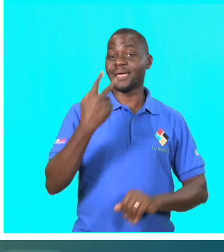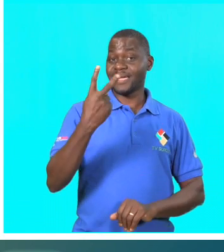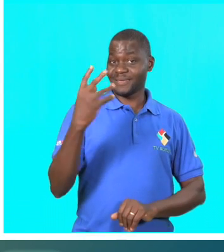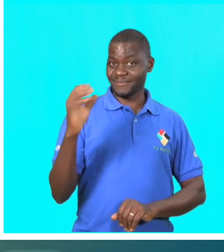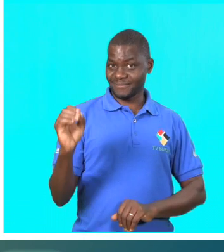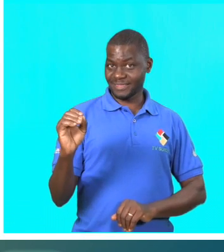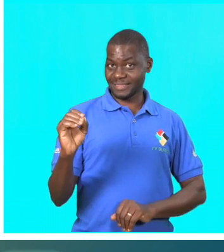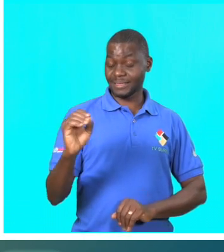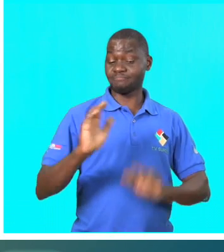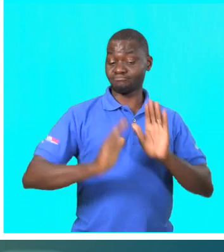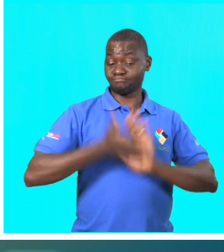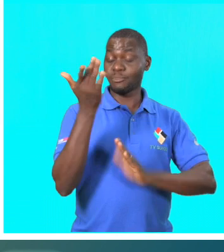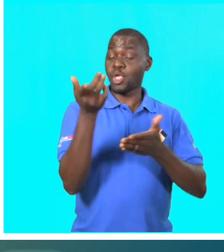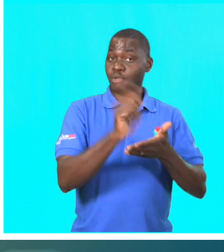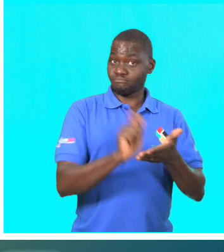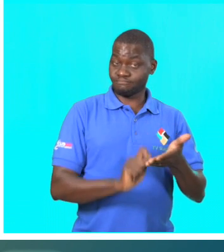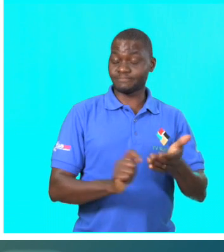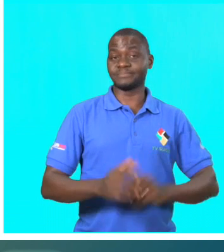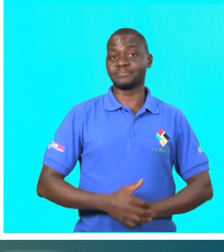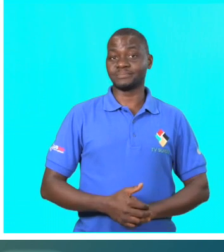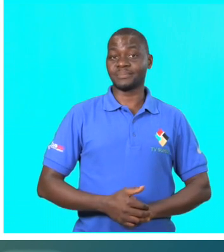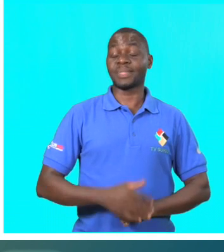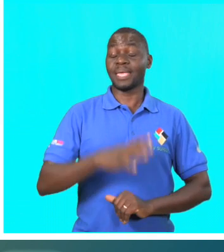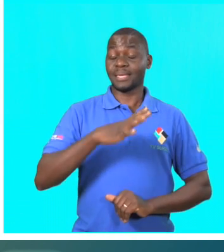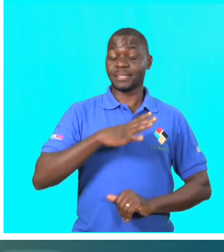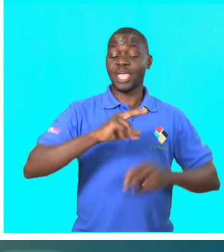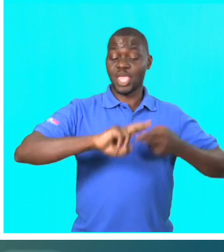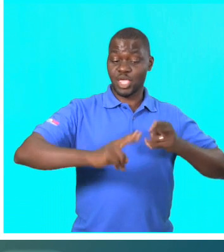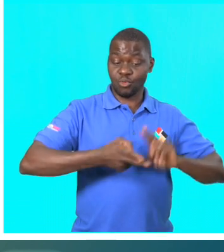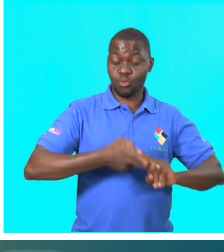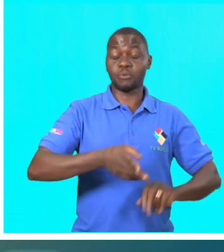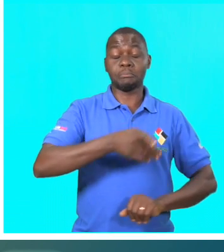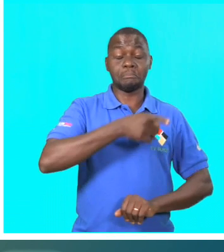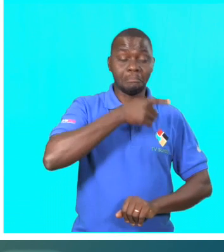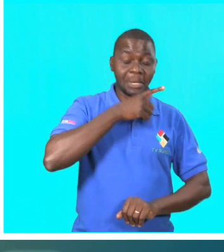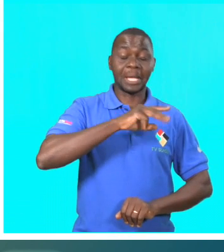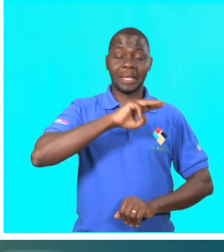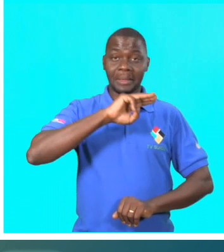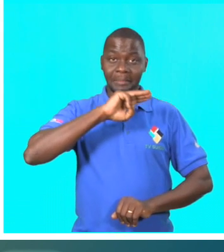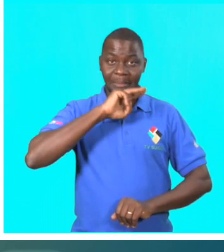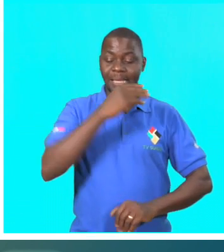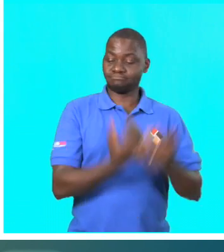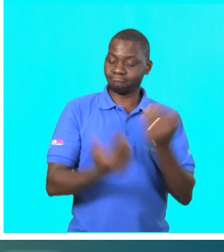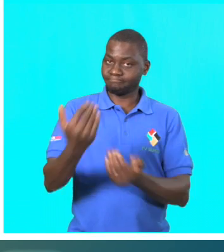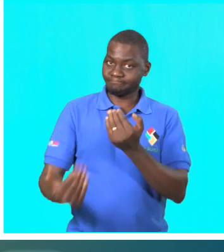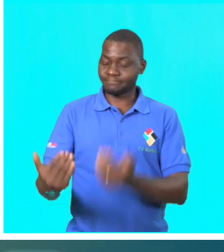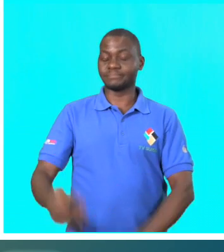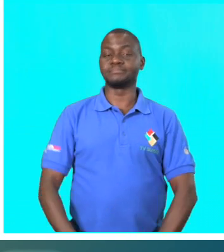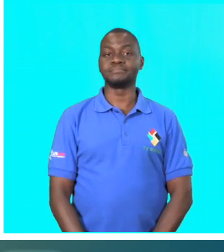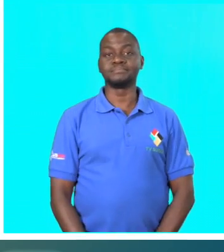dia 20 foi a abertura do ano letivo. Tivemos um encontro com pais